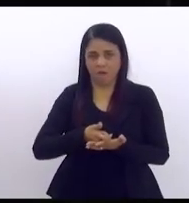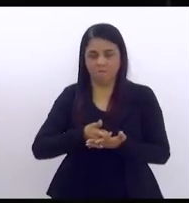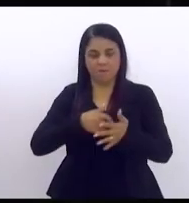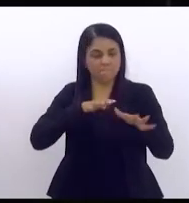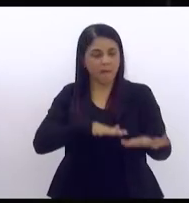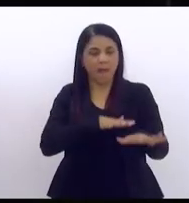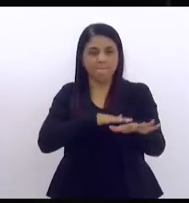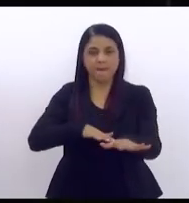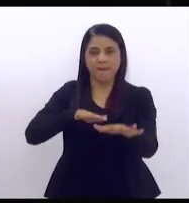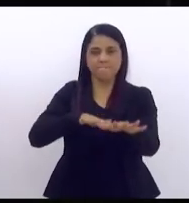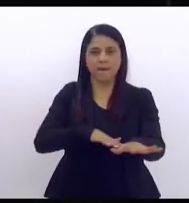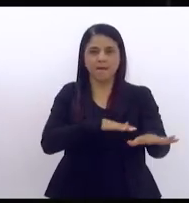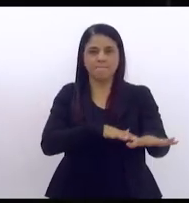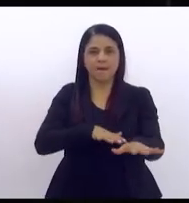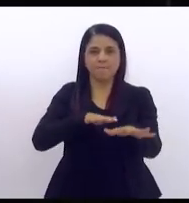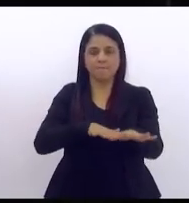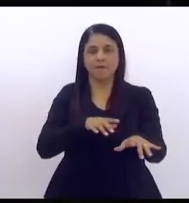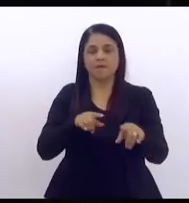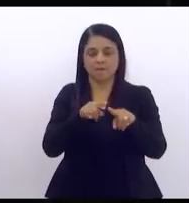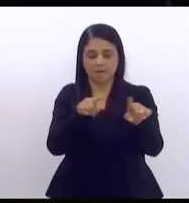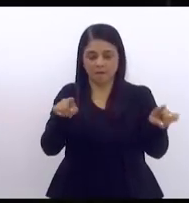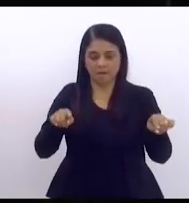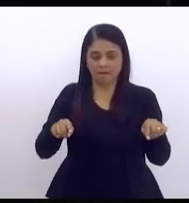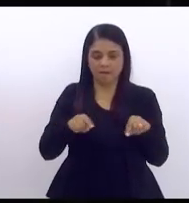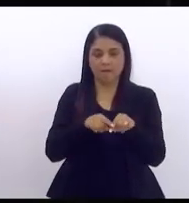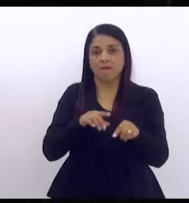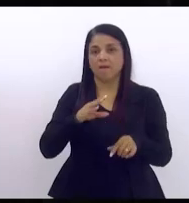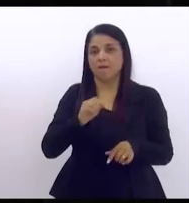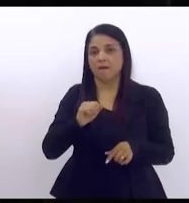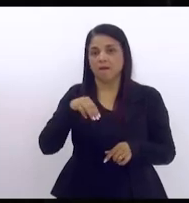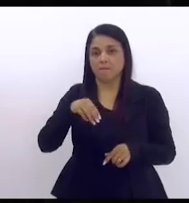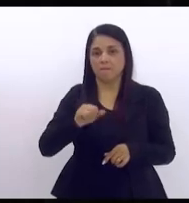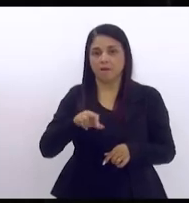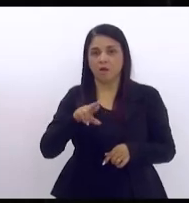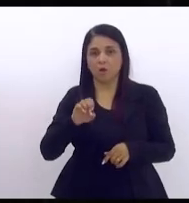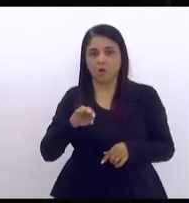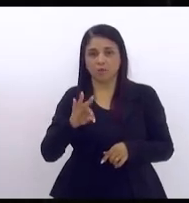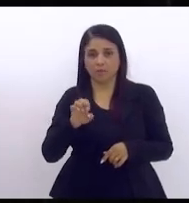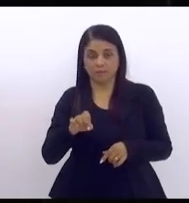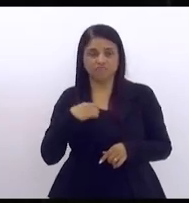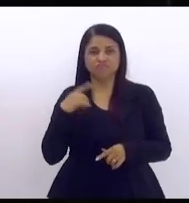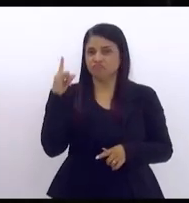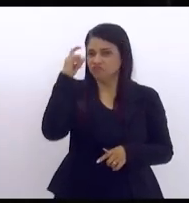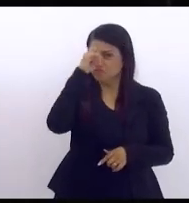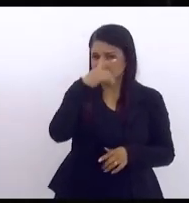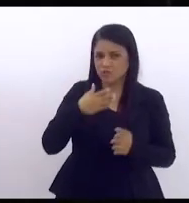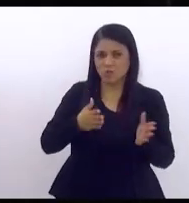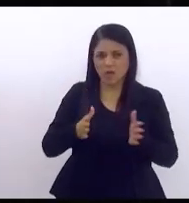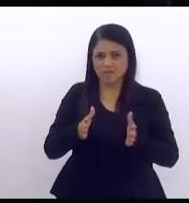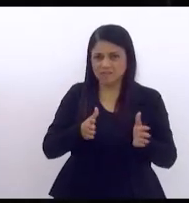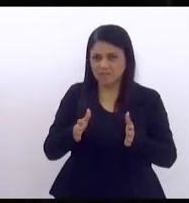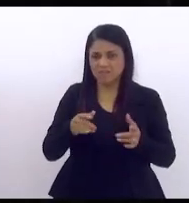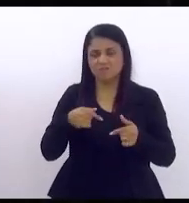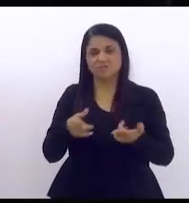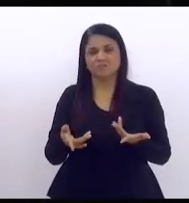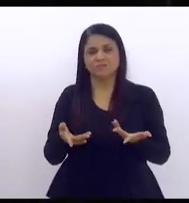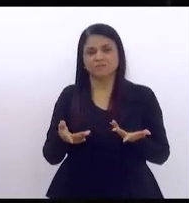desfile por um camarote tem difícil acesso e a gente vê a prefeitura do Rio